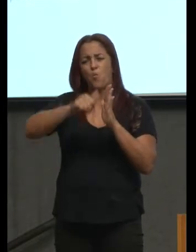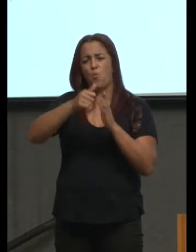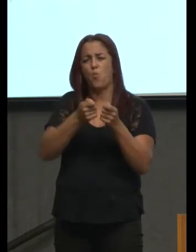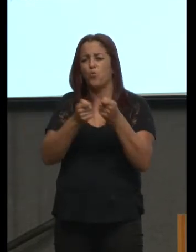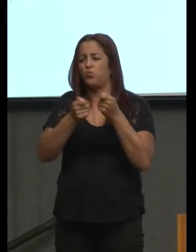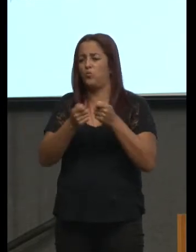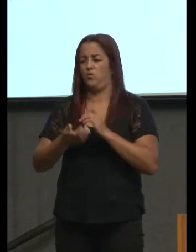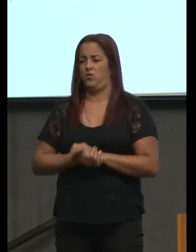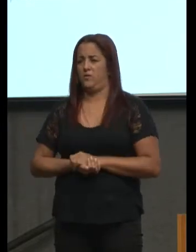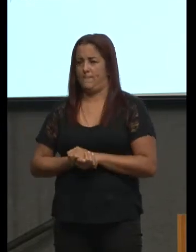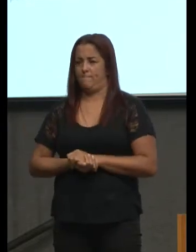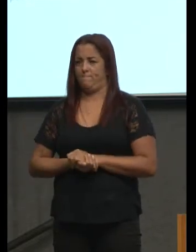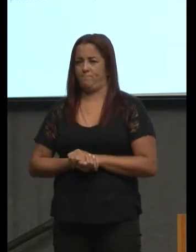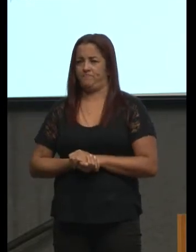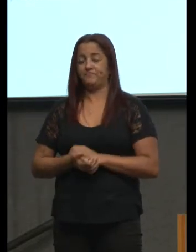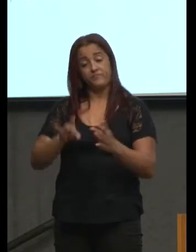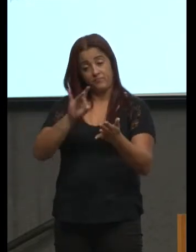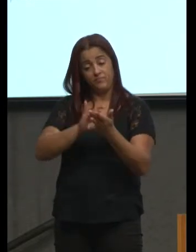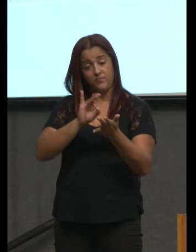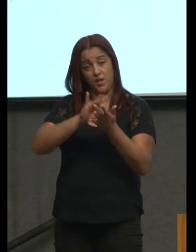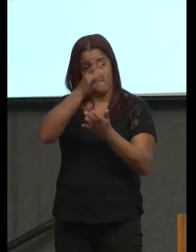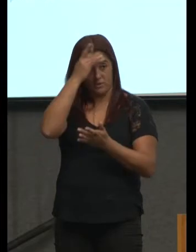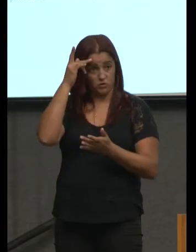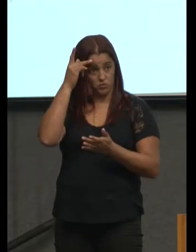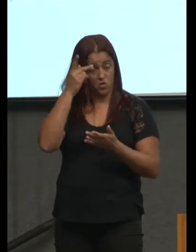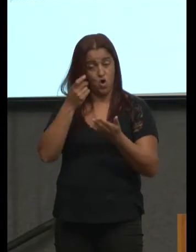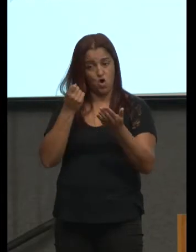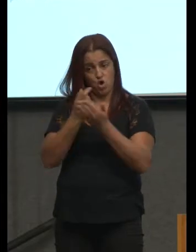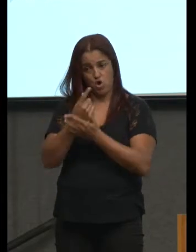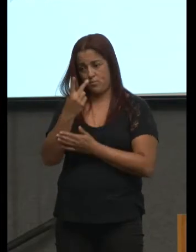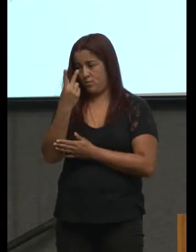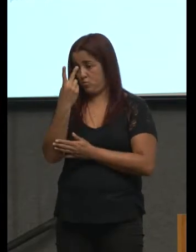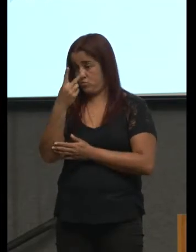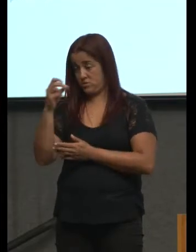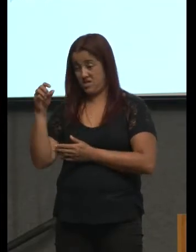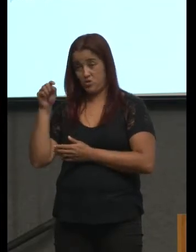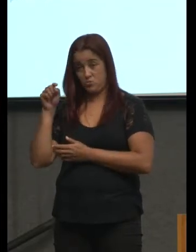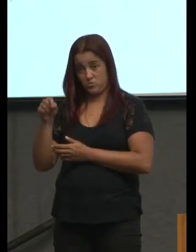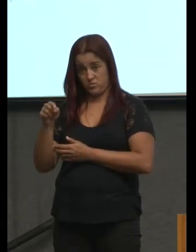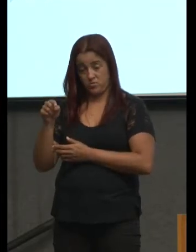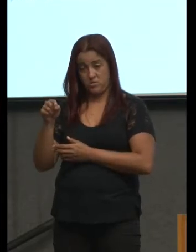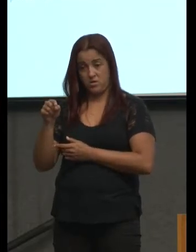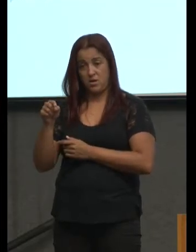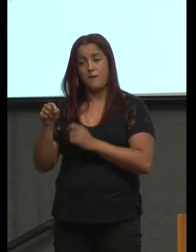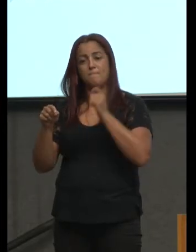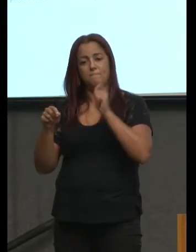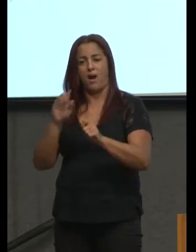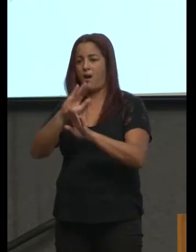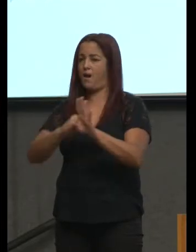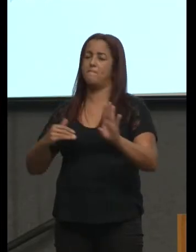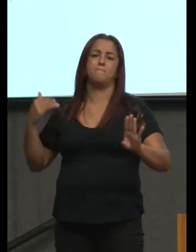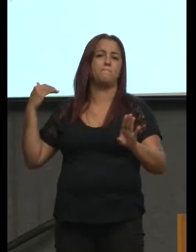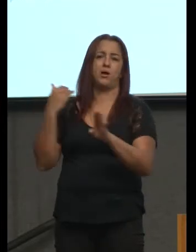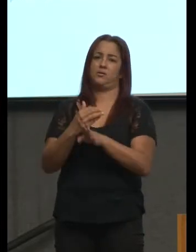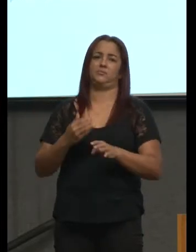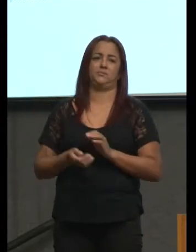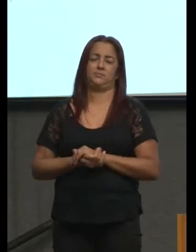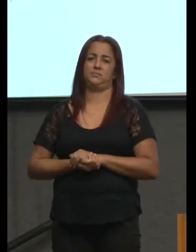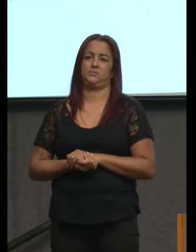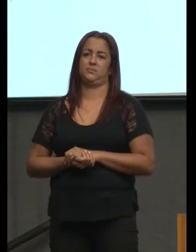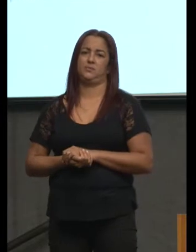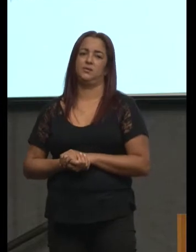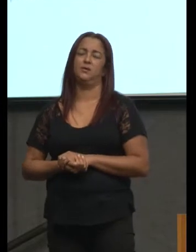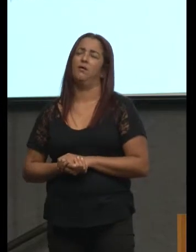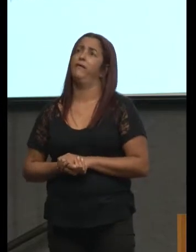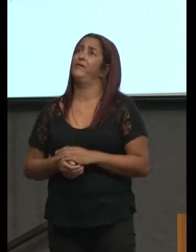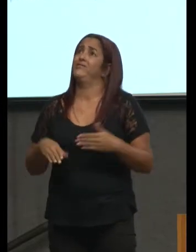a pessoa que compra por duzentos na verdade na prática paga muito mais do que isso então